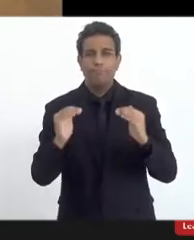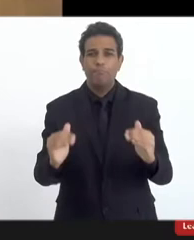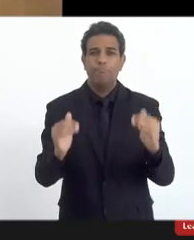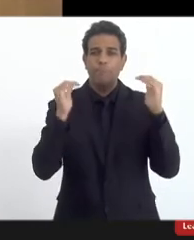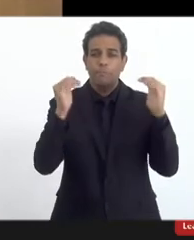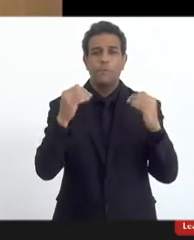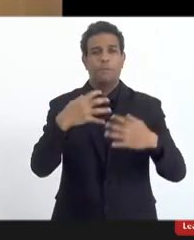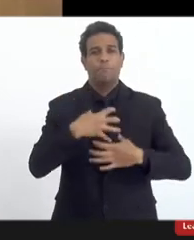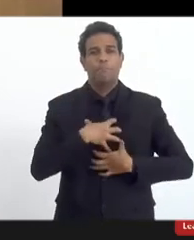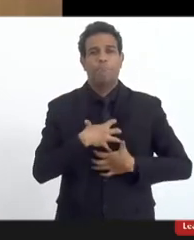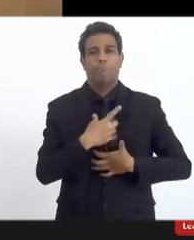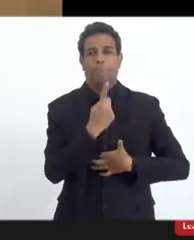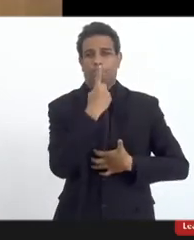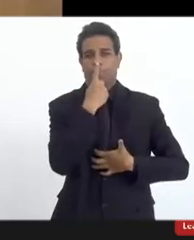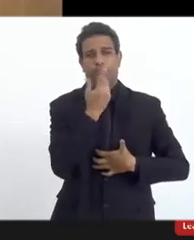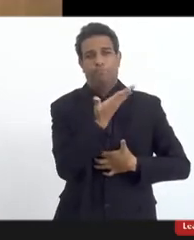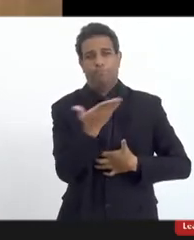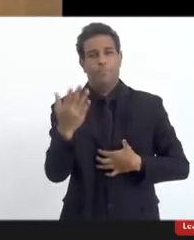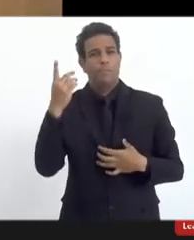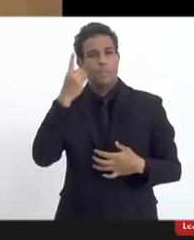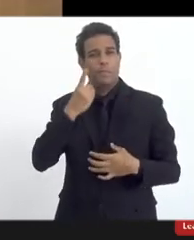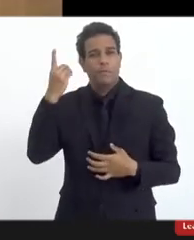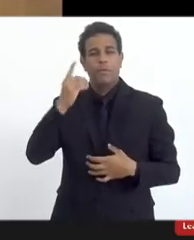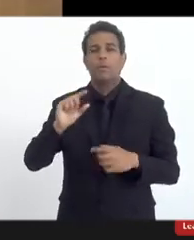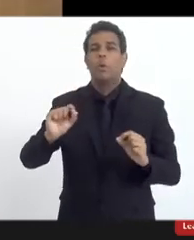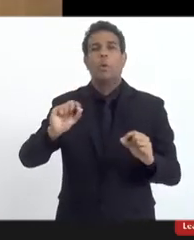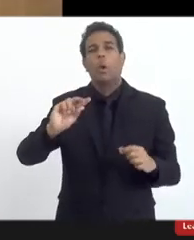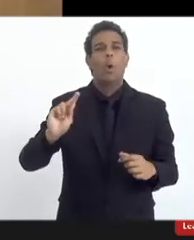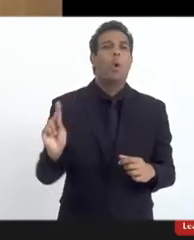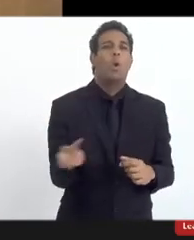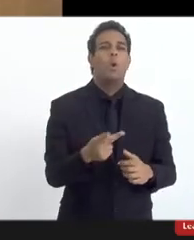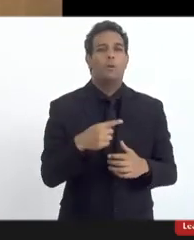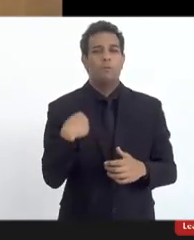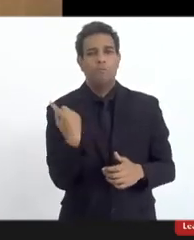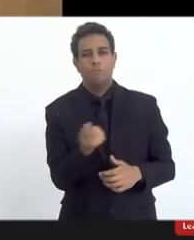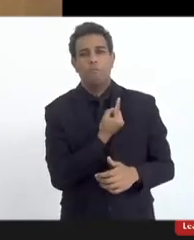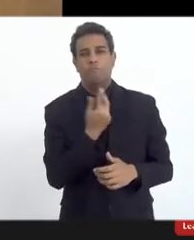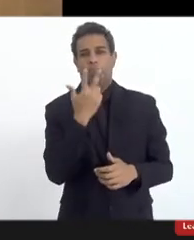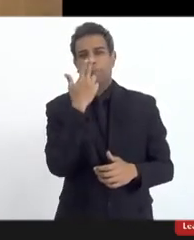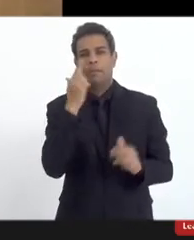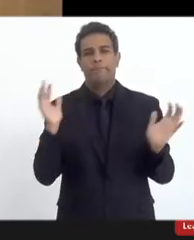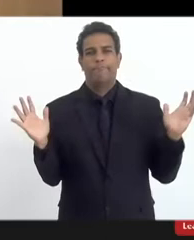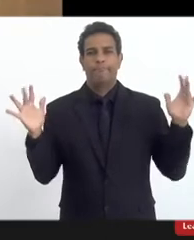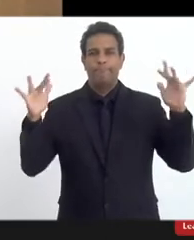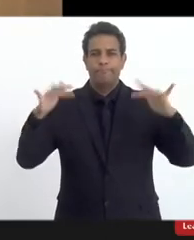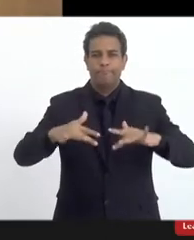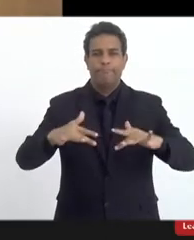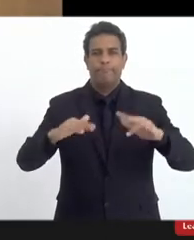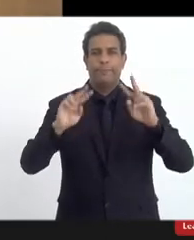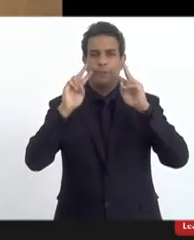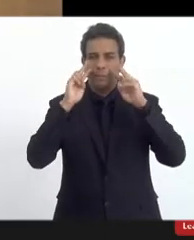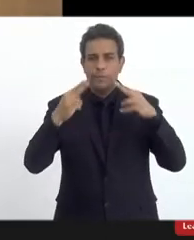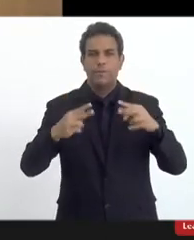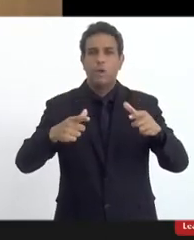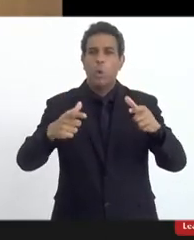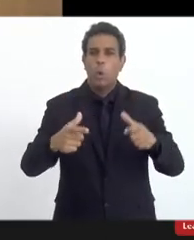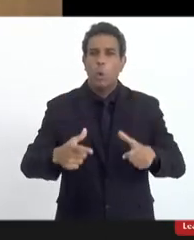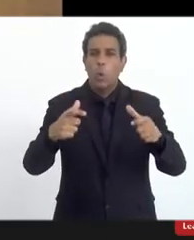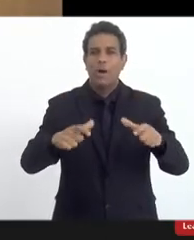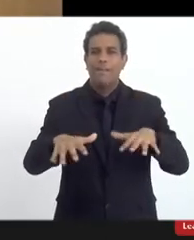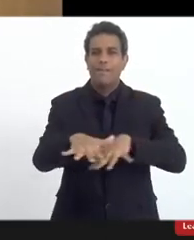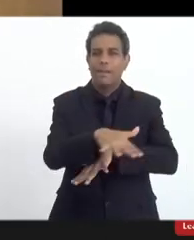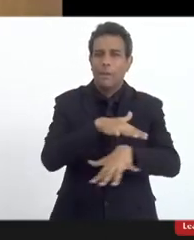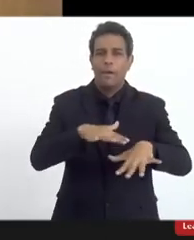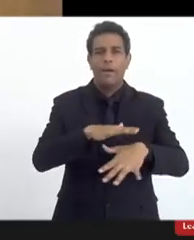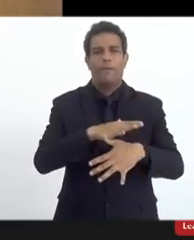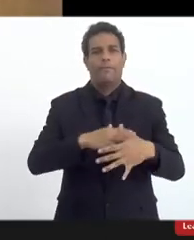íntimo das pessoas, senhora deputada. Quando alguém invade um terreiro de candomblé ou